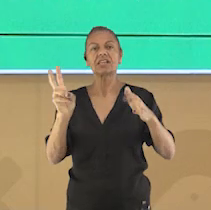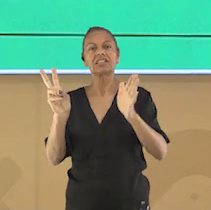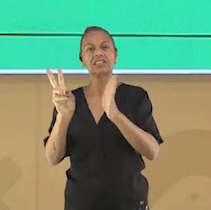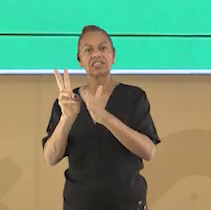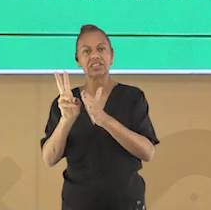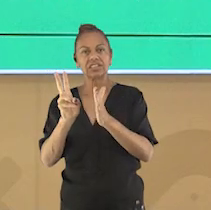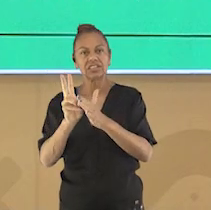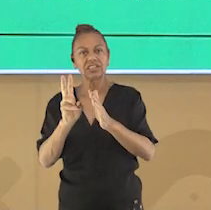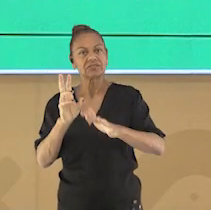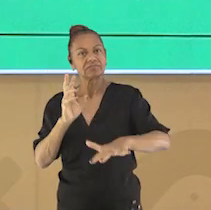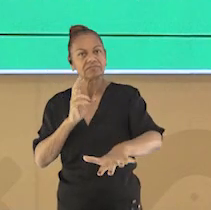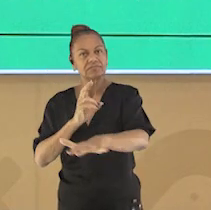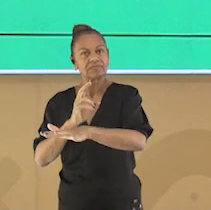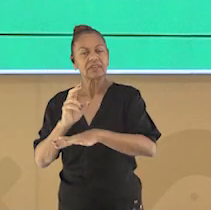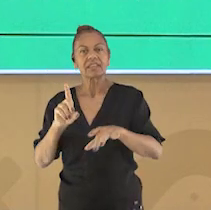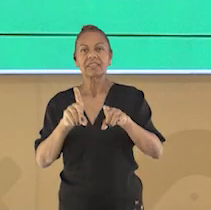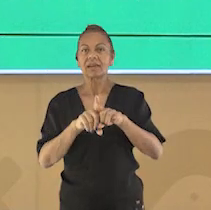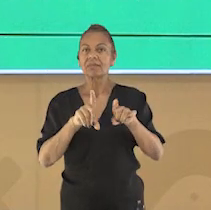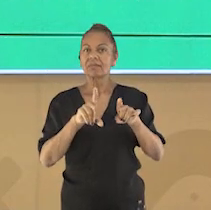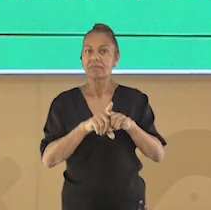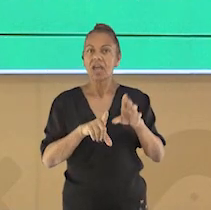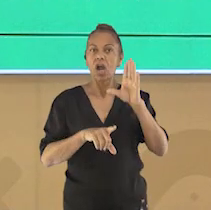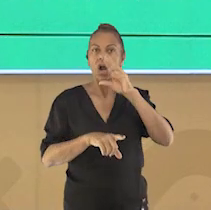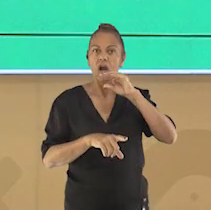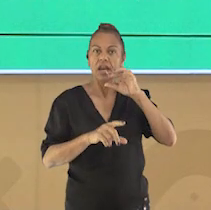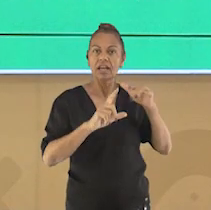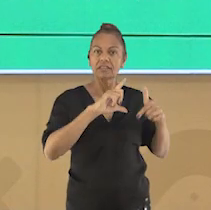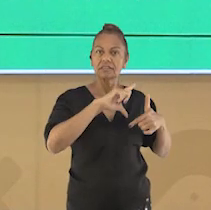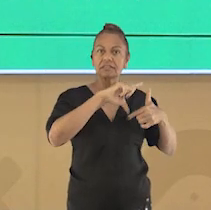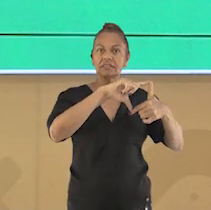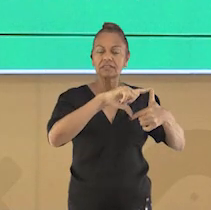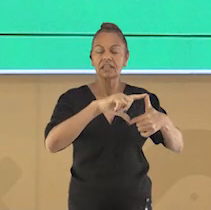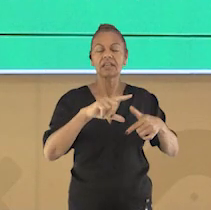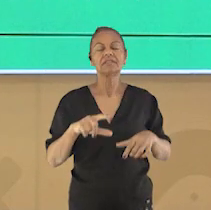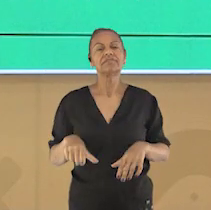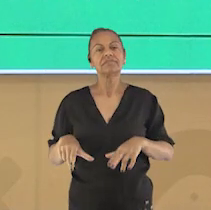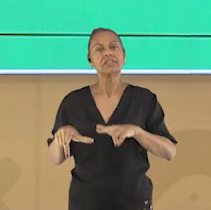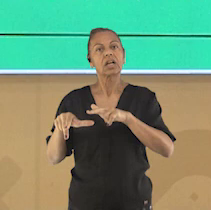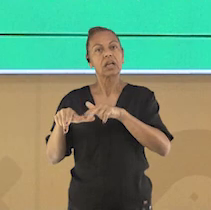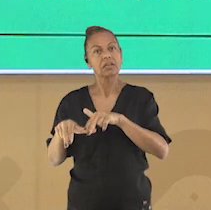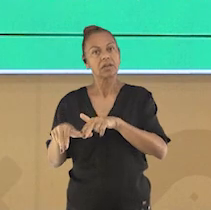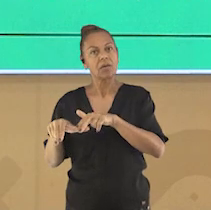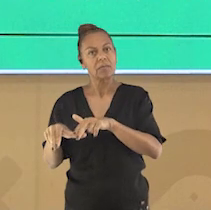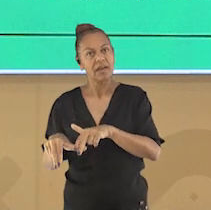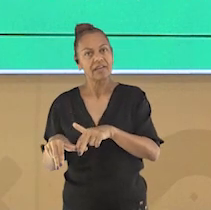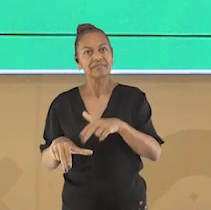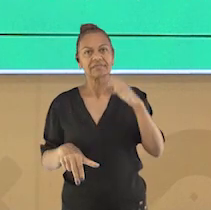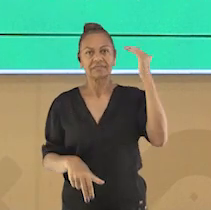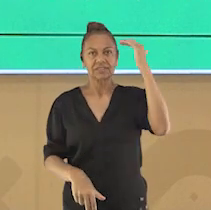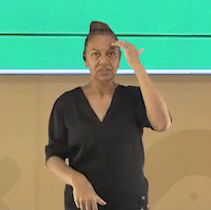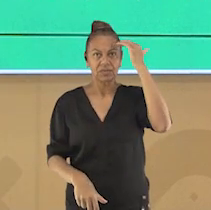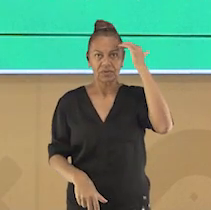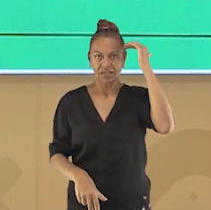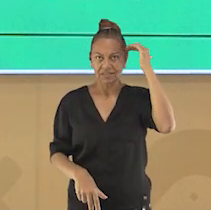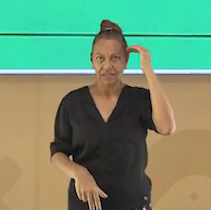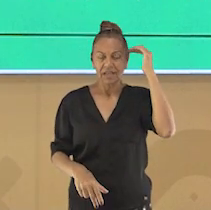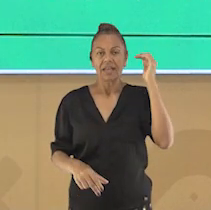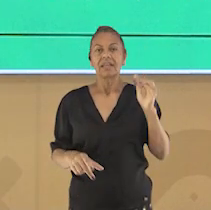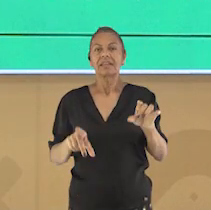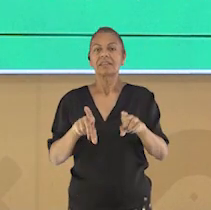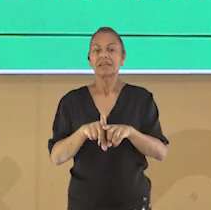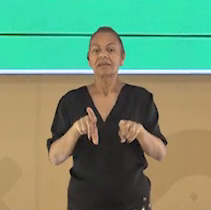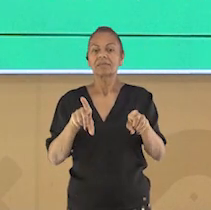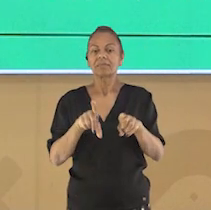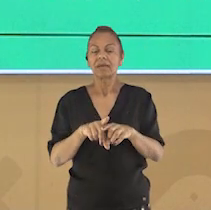tradição oral indígena, candomblé e umbanda. E, por fim, orientações